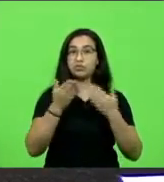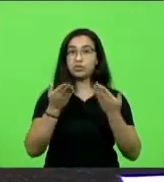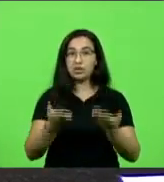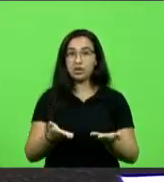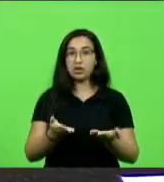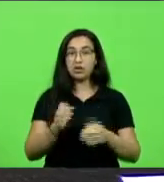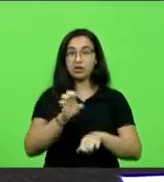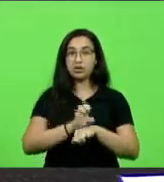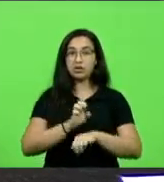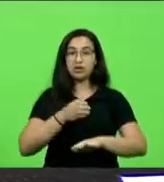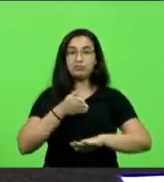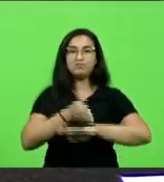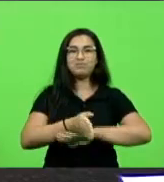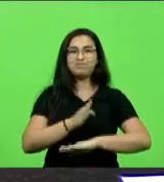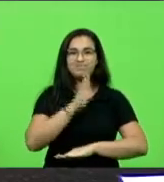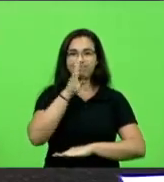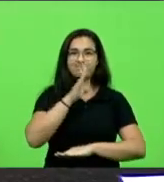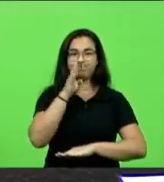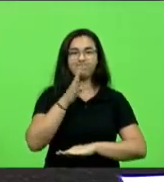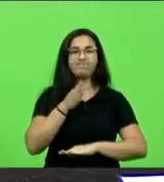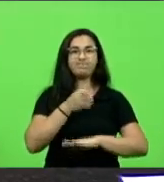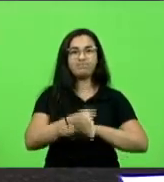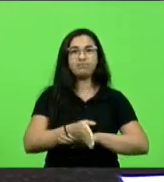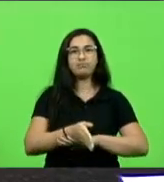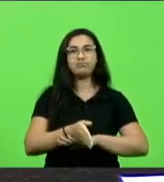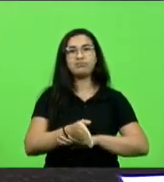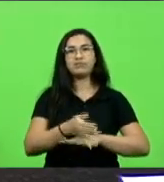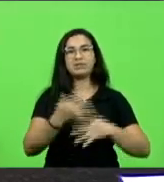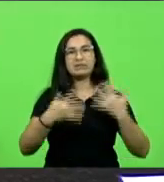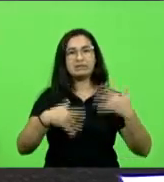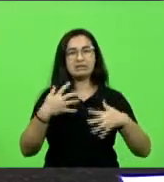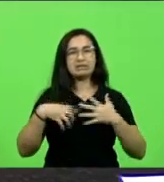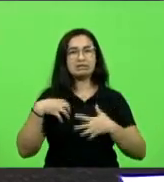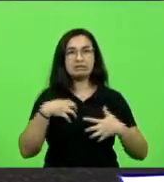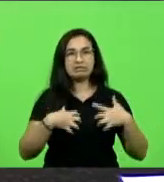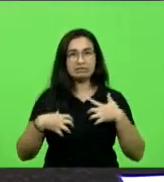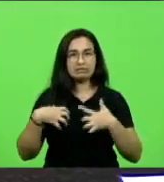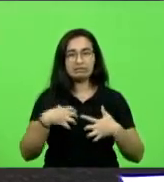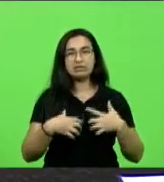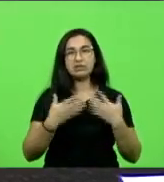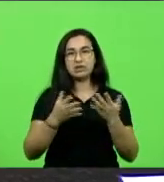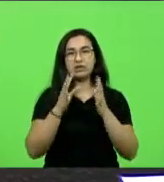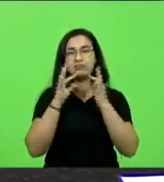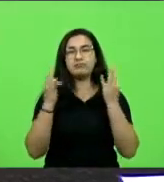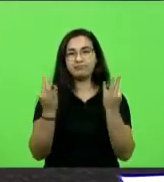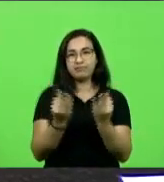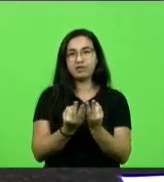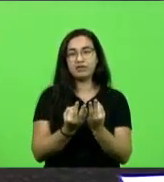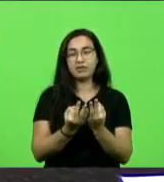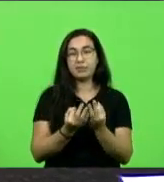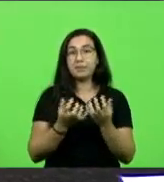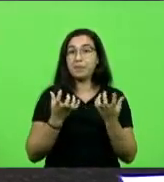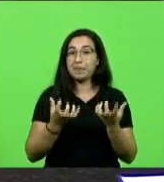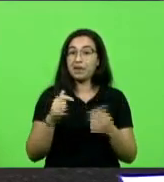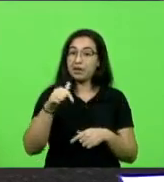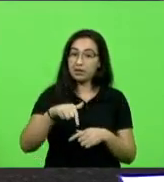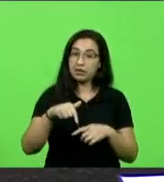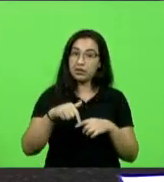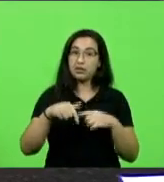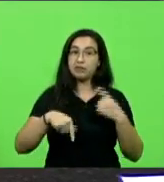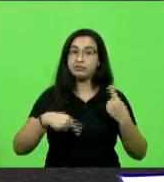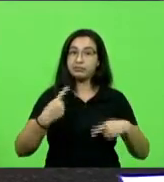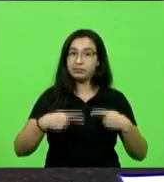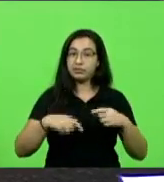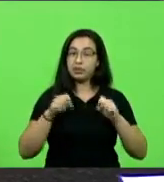família dessa. E cause aflições e angústias inimagináveis. E eu espero que esse parlamento possa votar